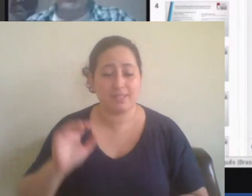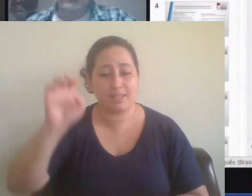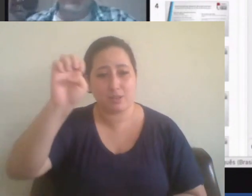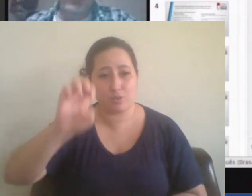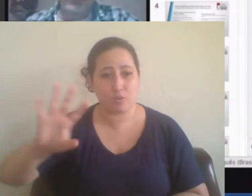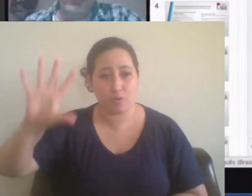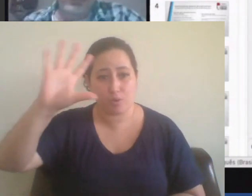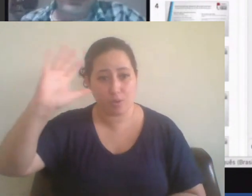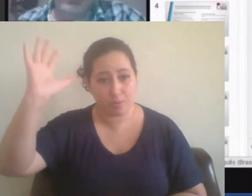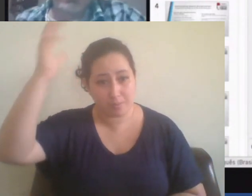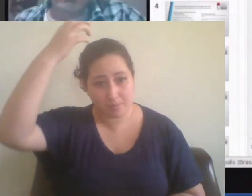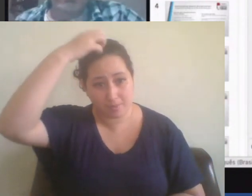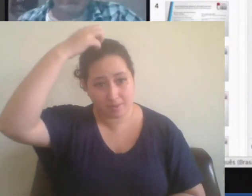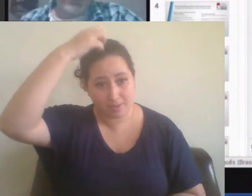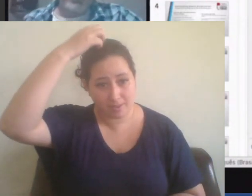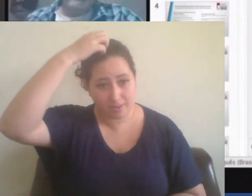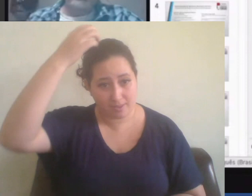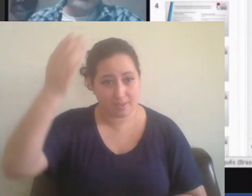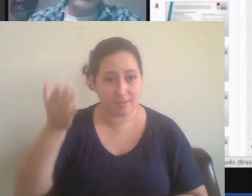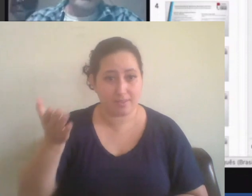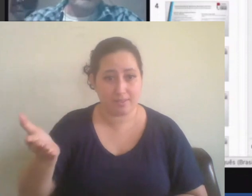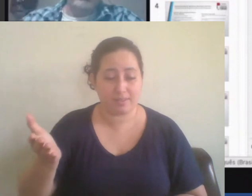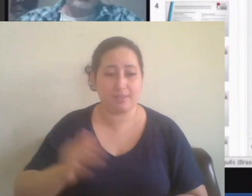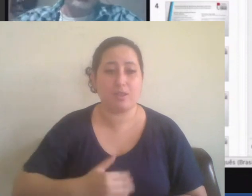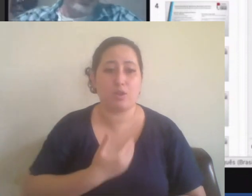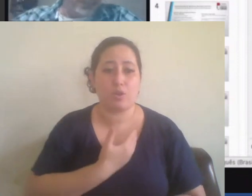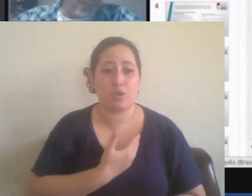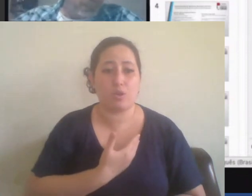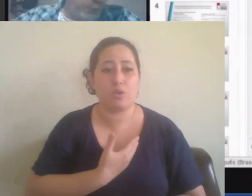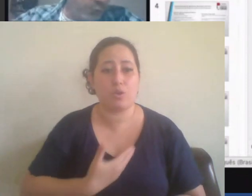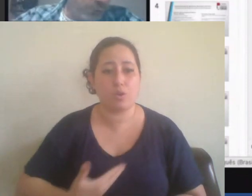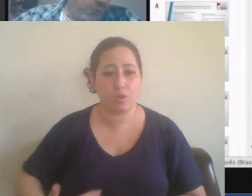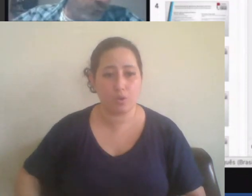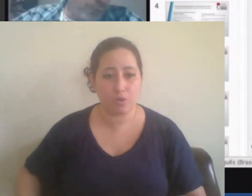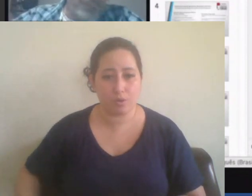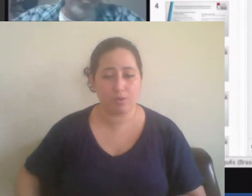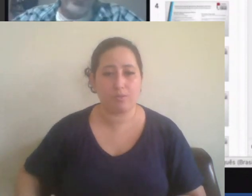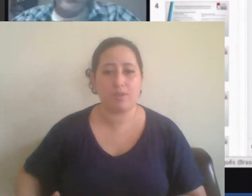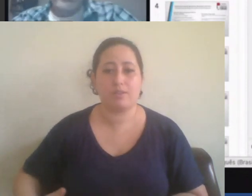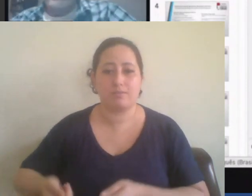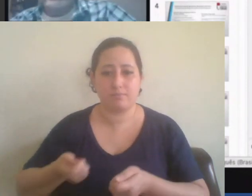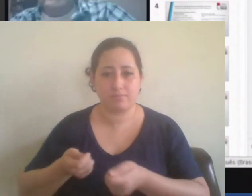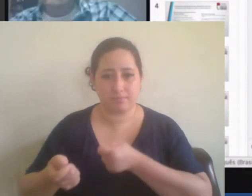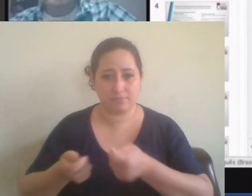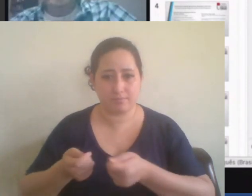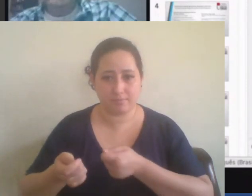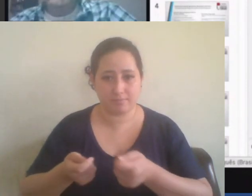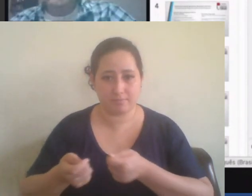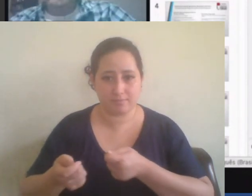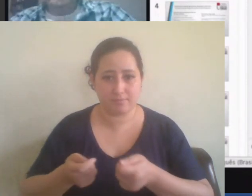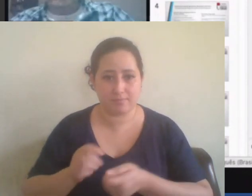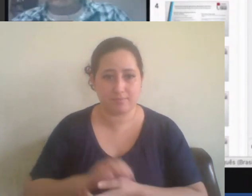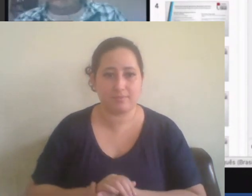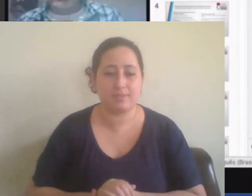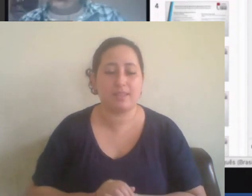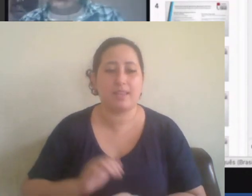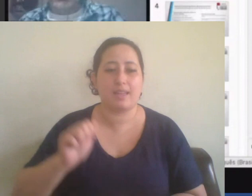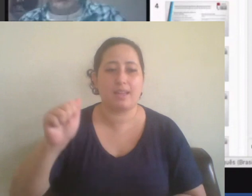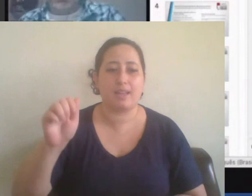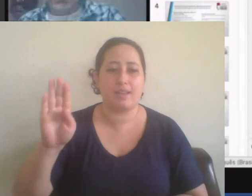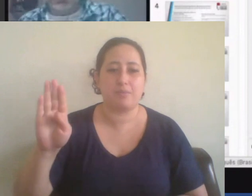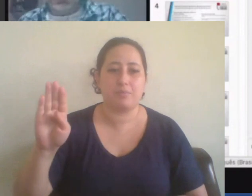de um modo geral, governavam naquilo que conhecemos como absolutismo